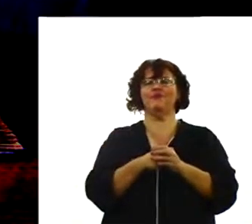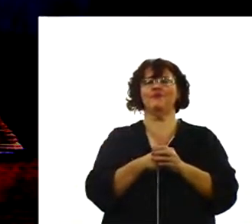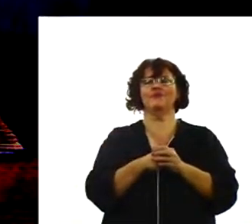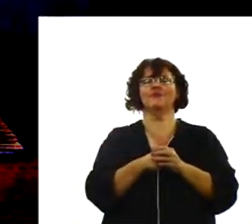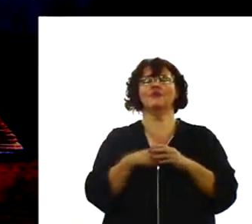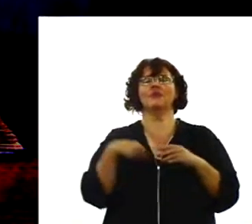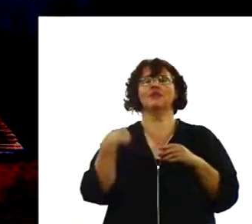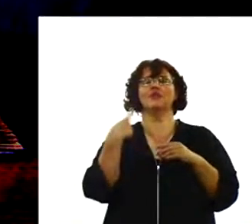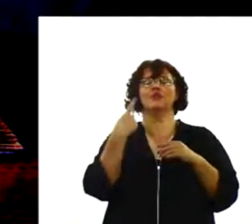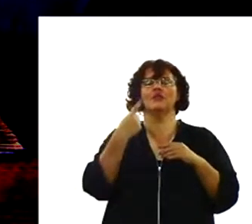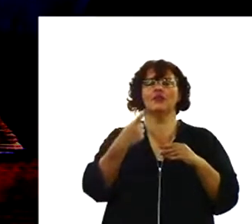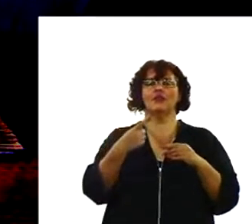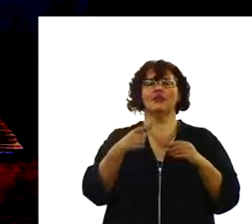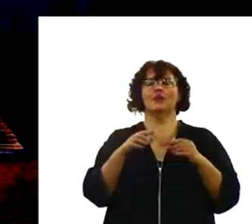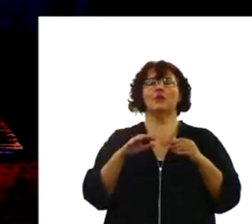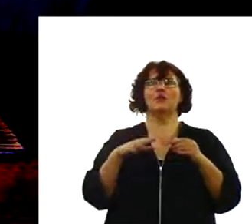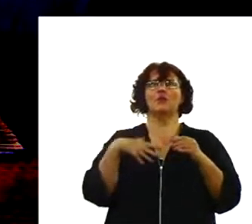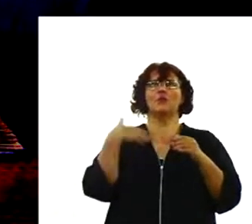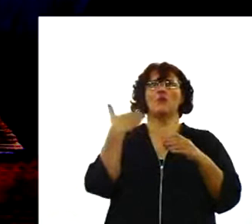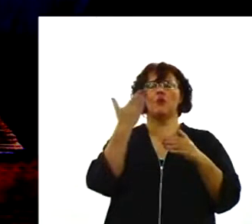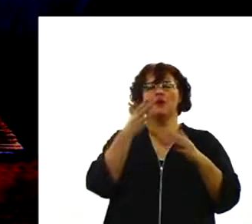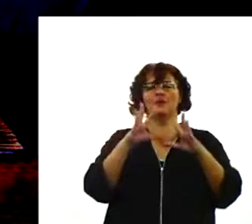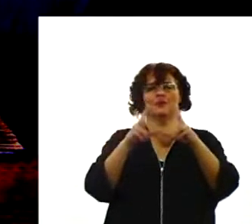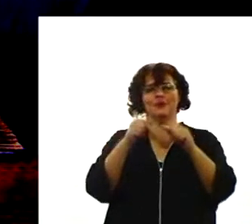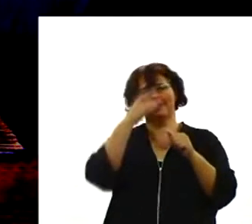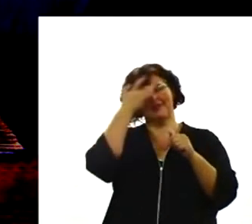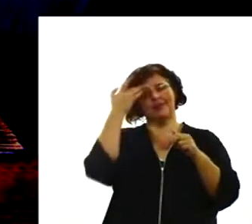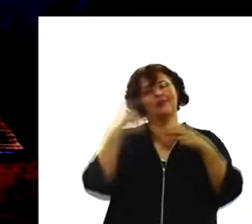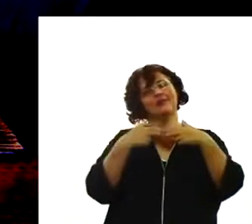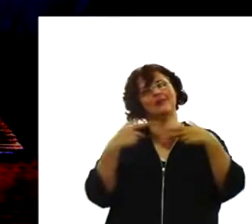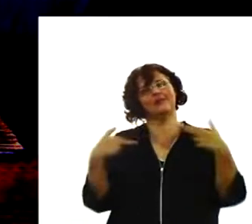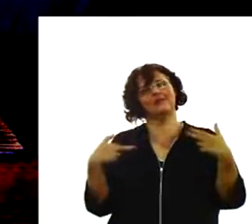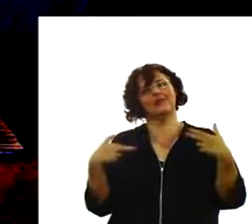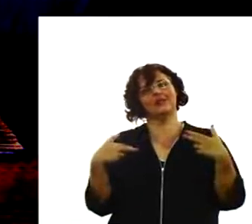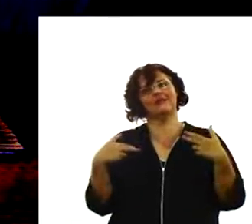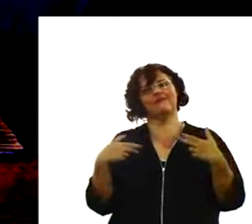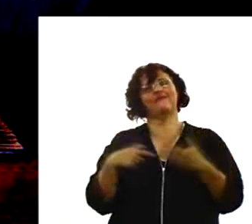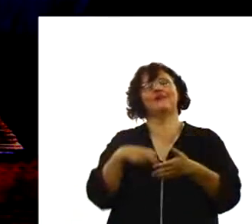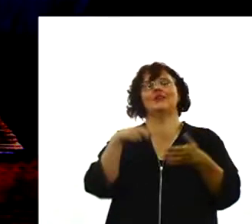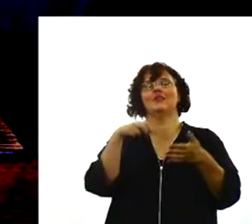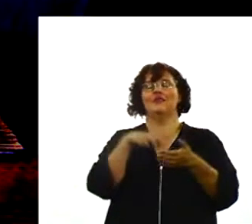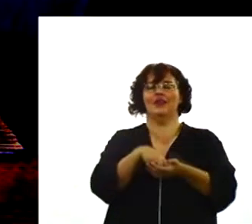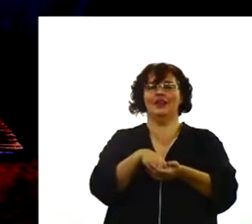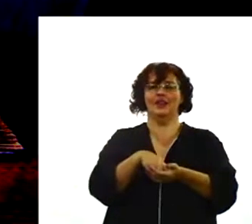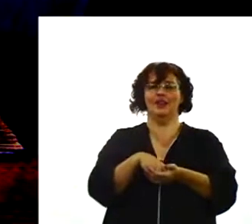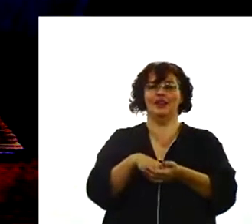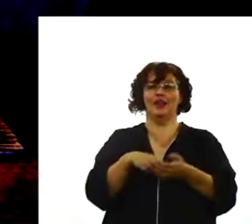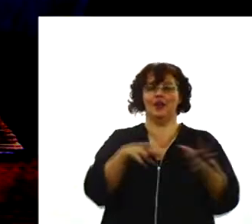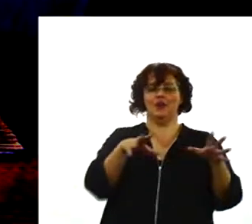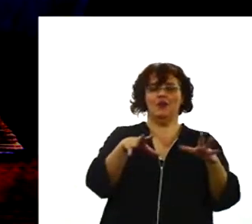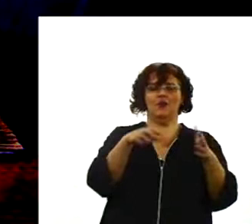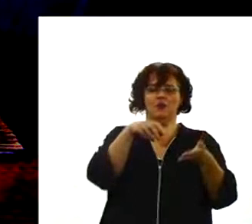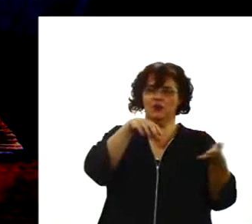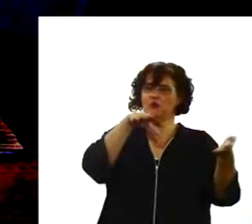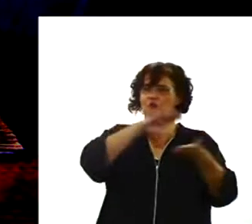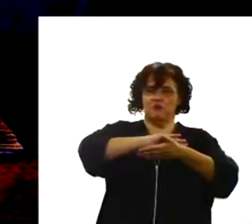filho também se sujeitará àquele que todas as coisas lhe sujeitou, para que Deus seja